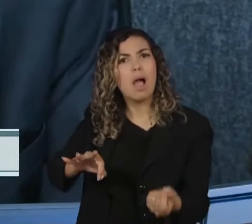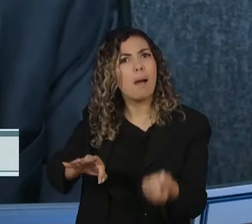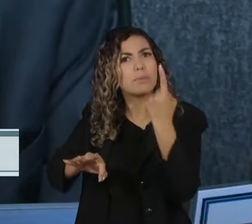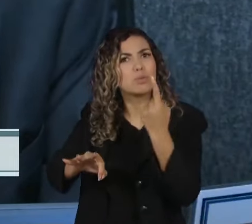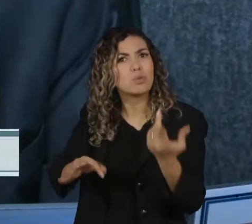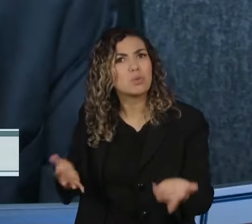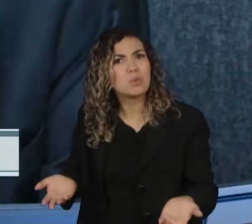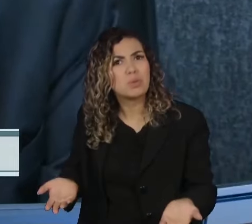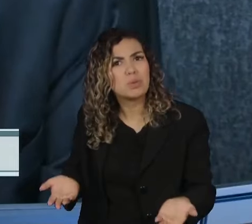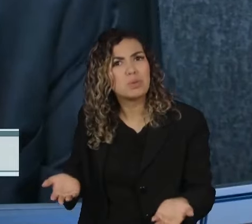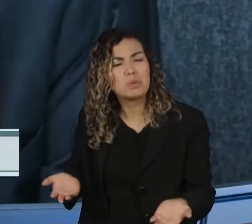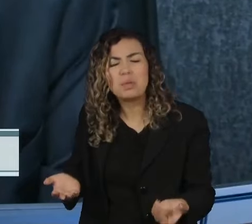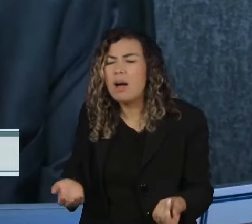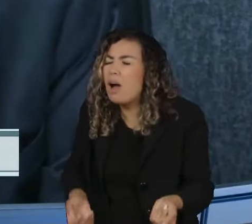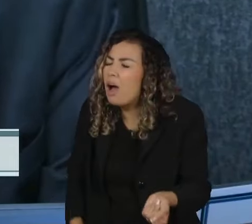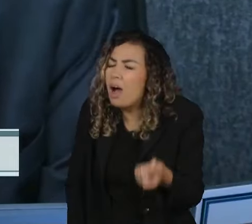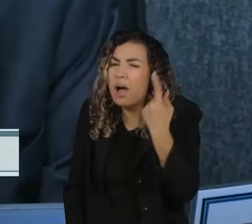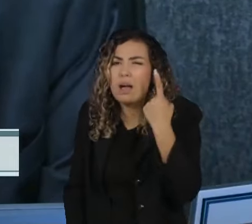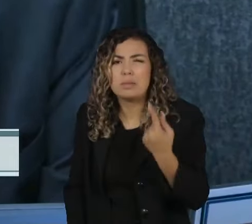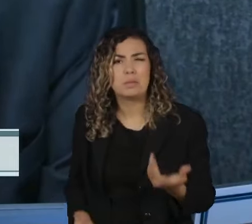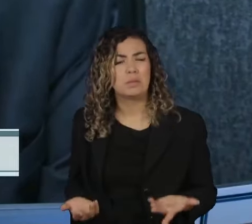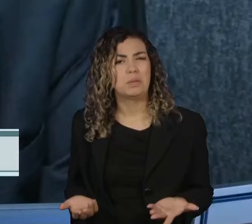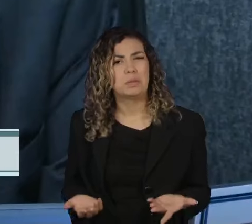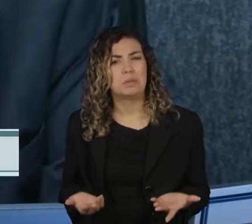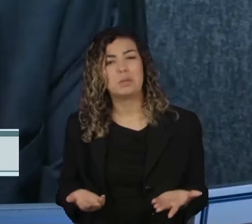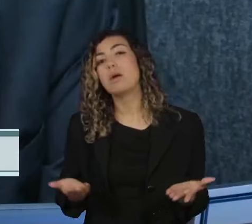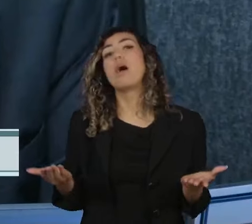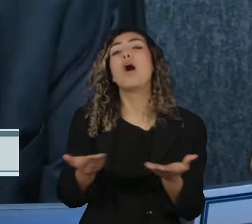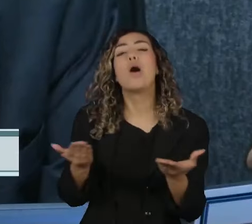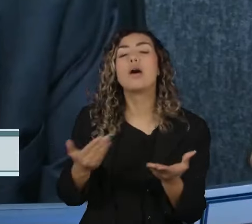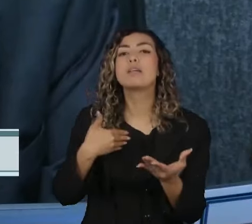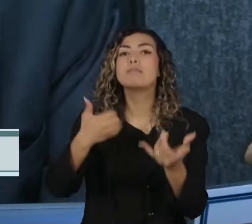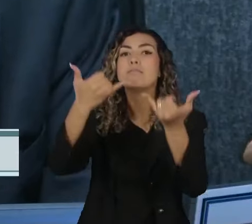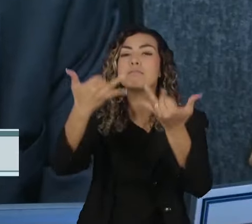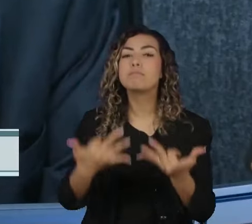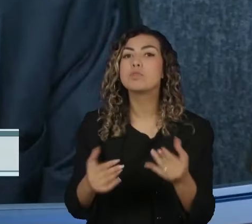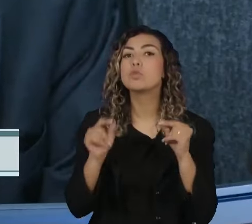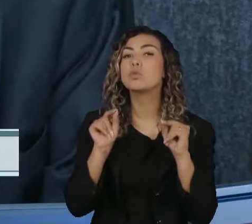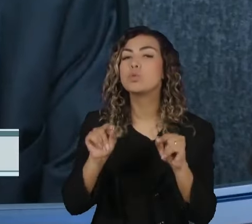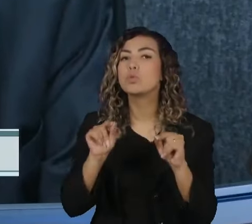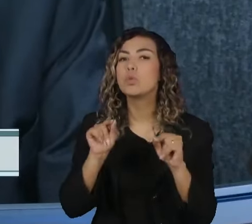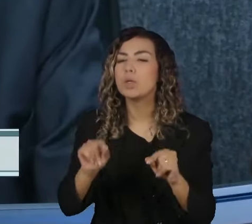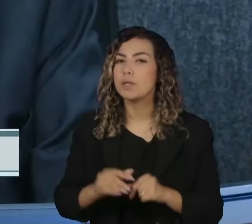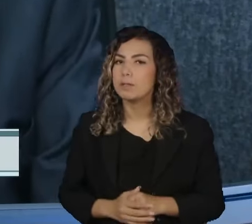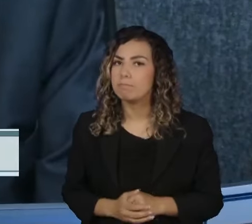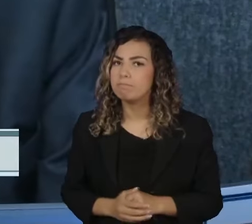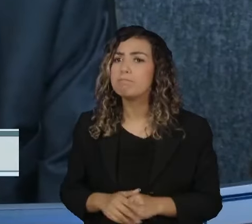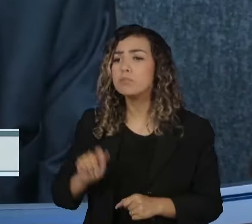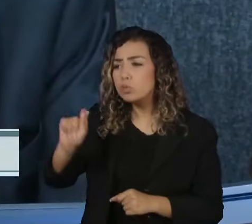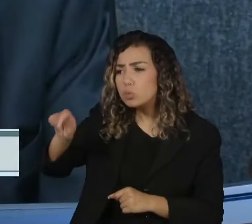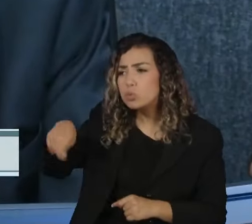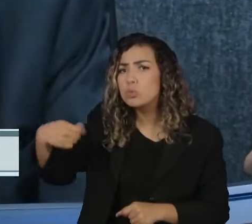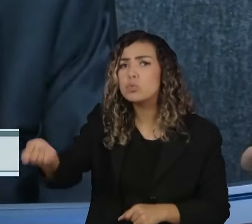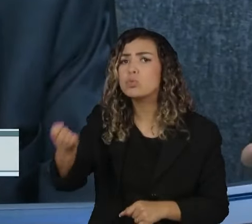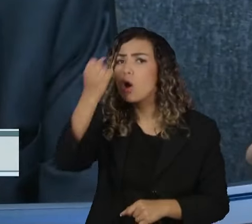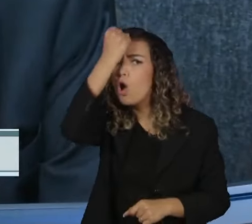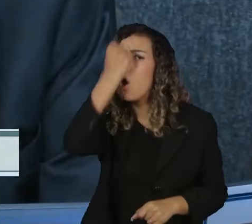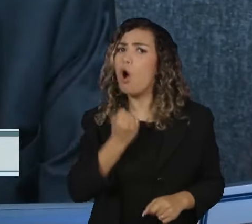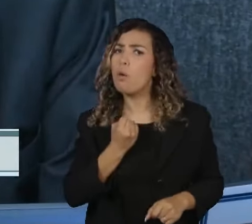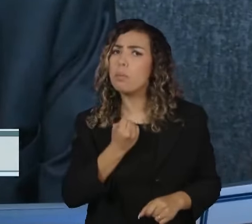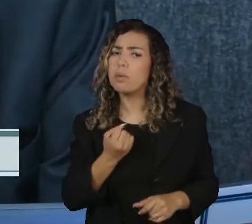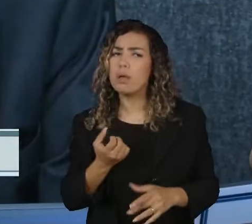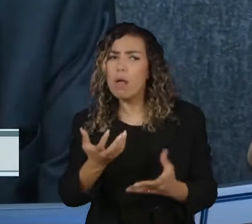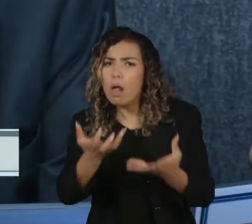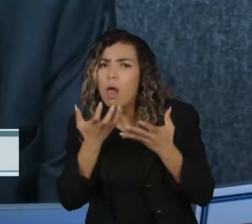possível dizer neste momento é que o golpismo, o atentado contra as instituições e contra